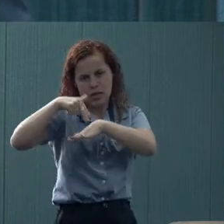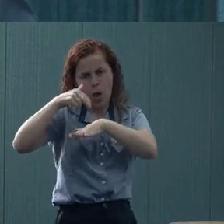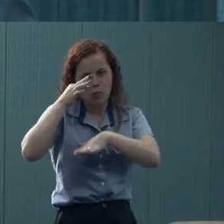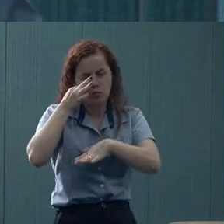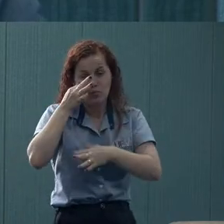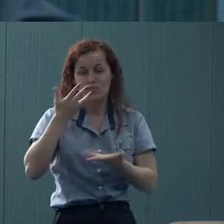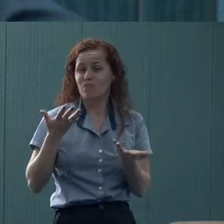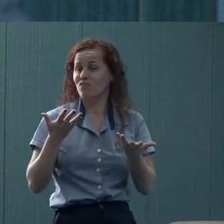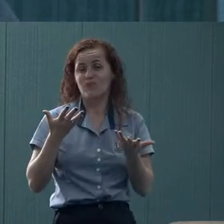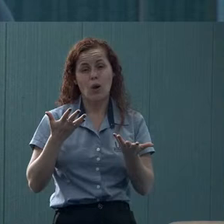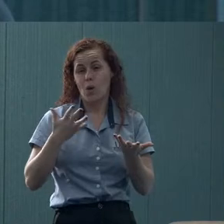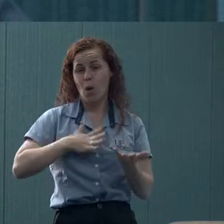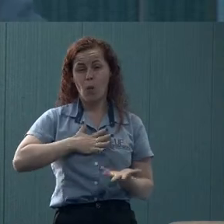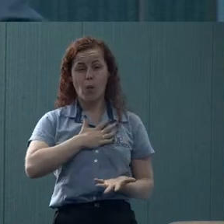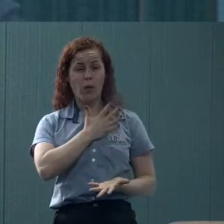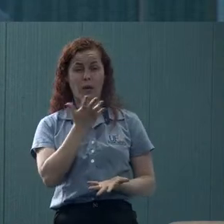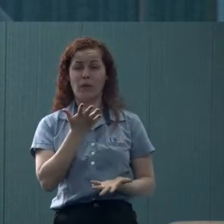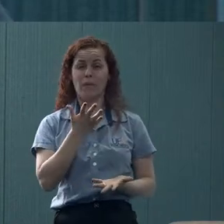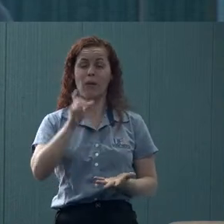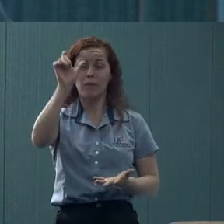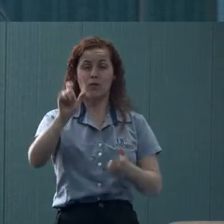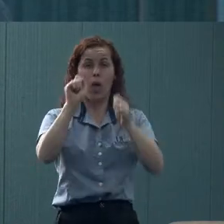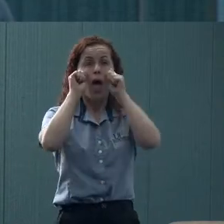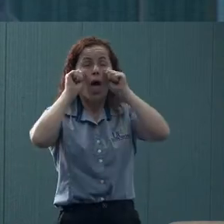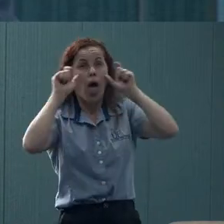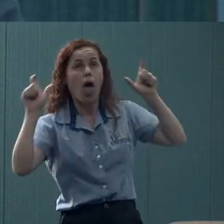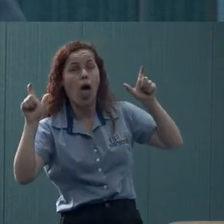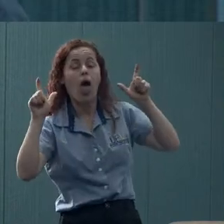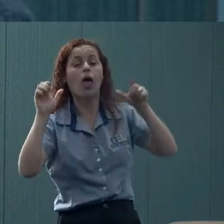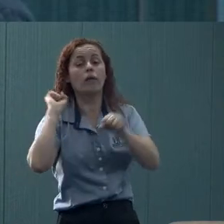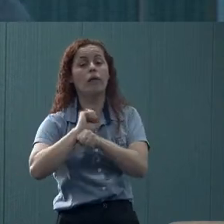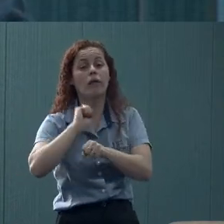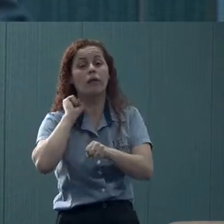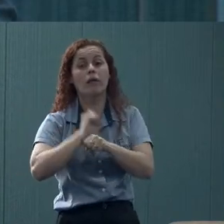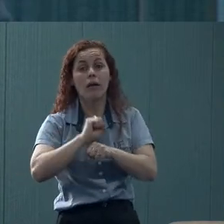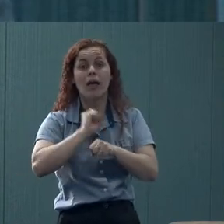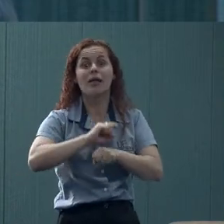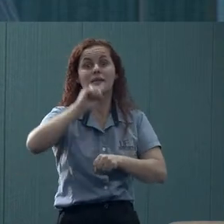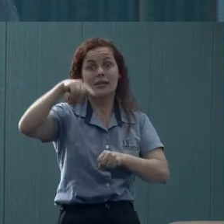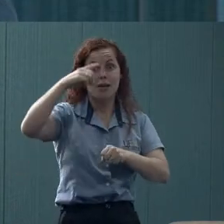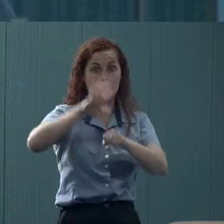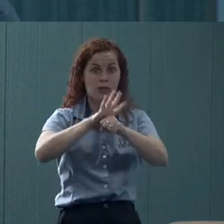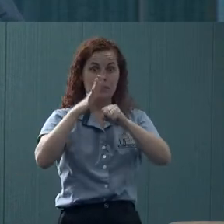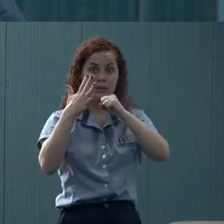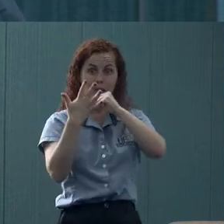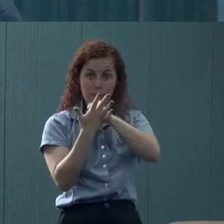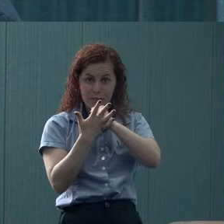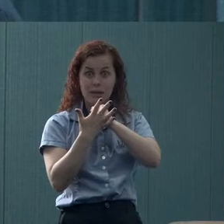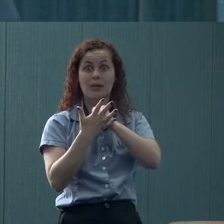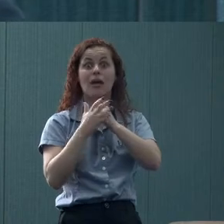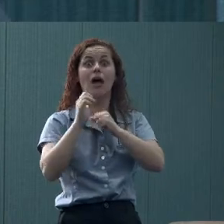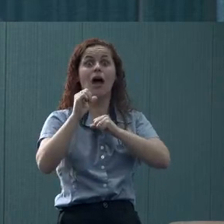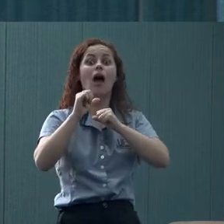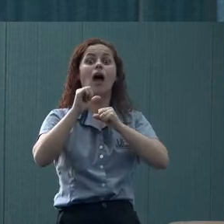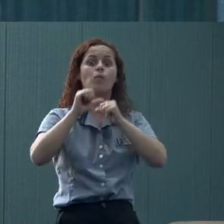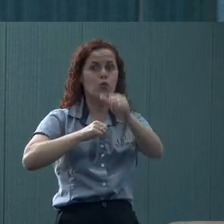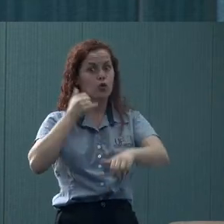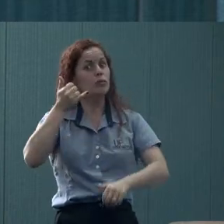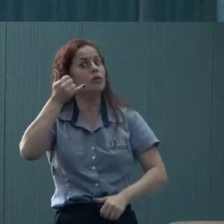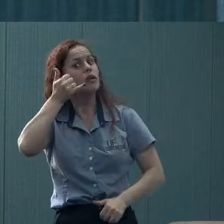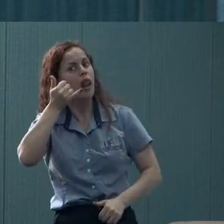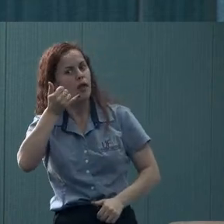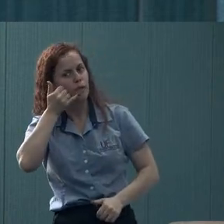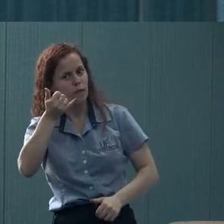terrível ter que a pessoa acordar tão cedo e ir para lá ficar esperando. Durante a pandemia, até um pouco antes, passou para o telefone, durante a